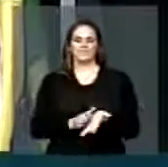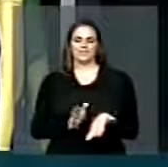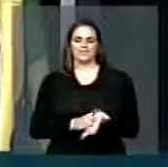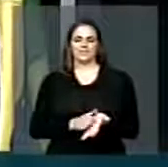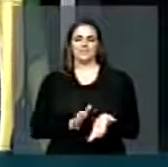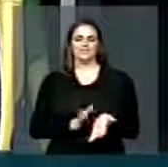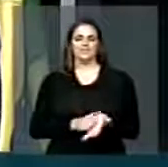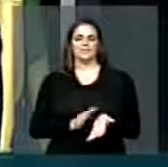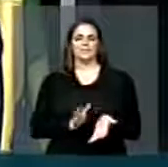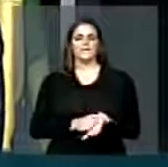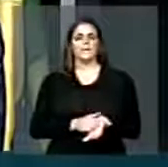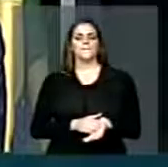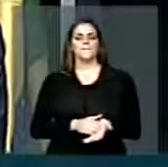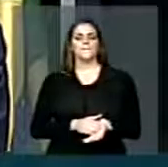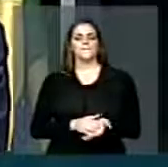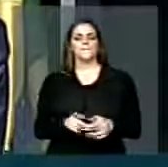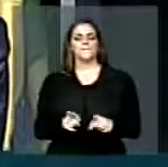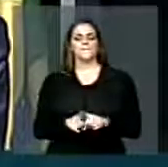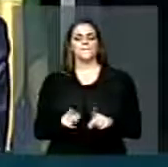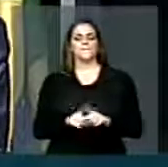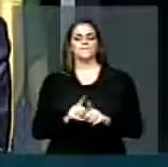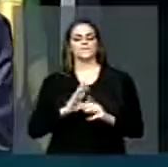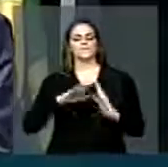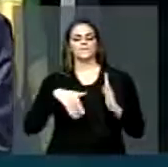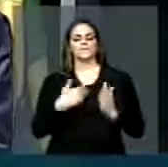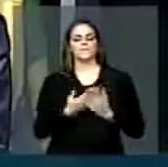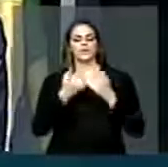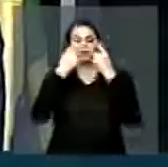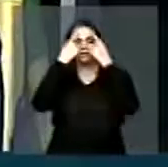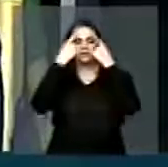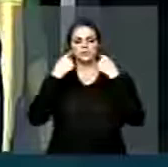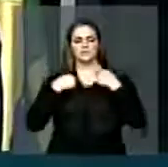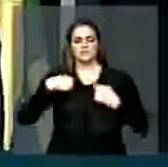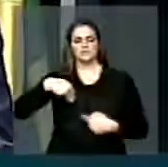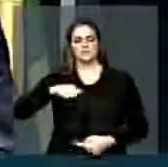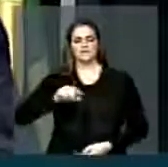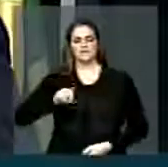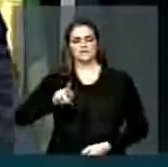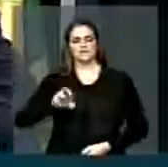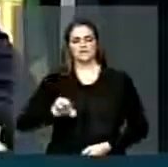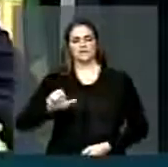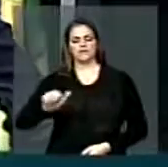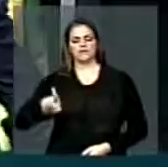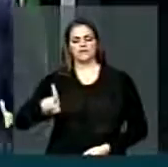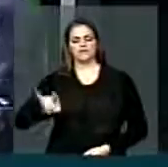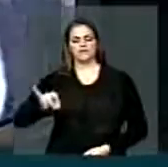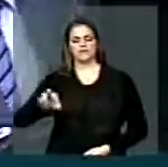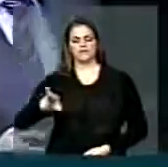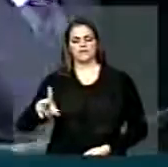pelas irmãs de Schoenstern, pelo Colégio das Irmãs, Colégio de Mátedas Admiráveis e pela Santa Casa de Olhos.